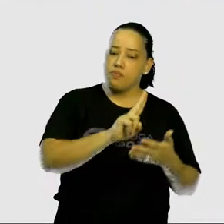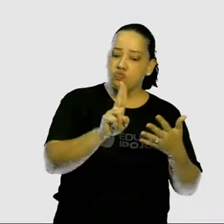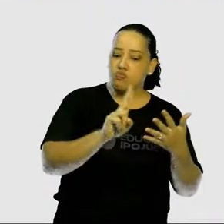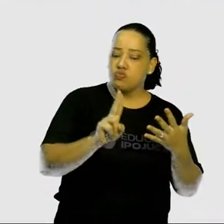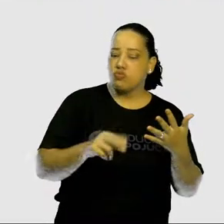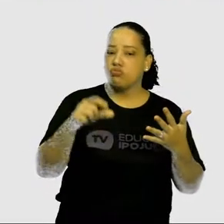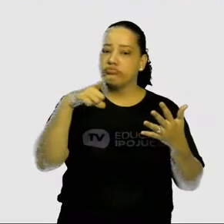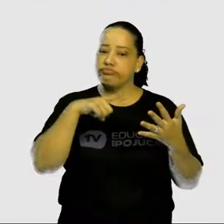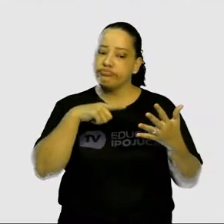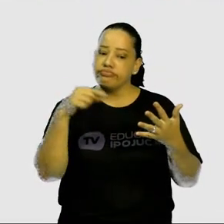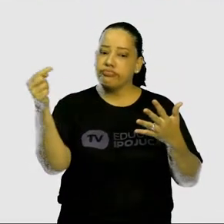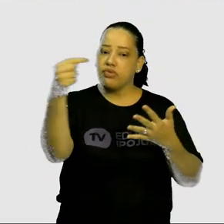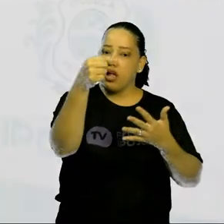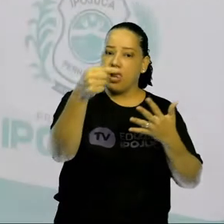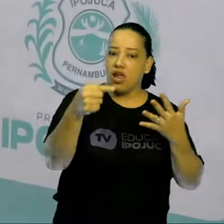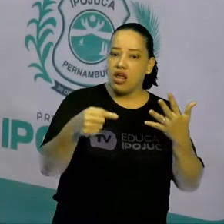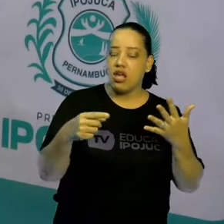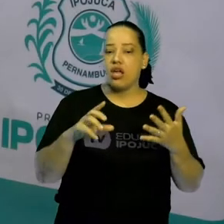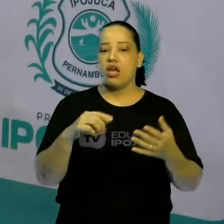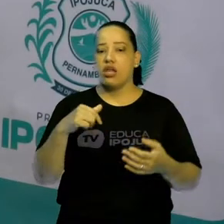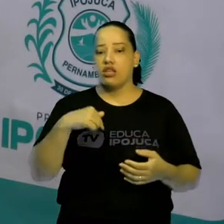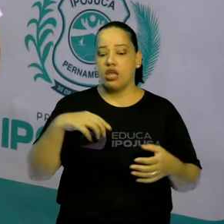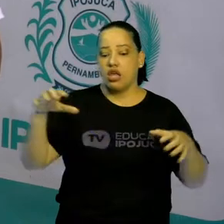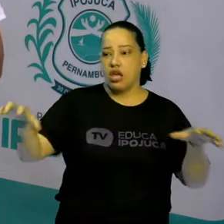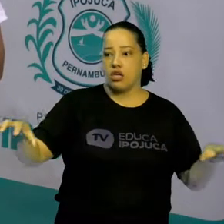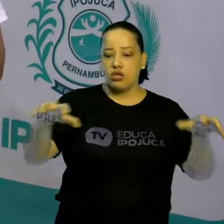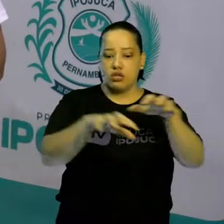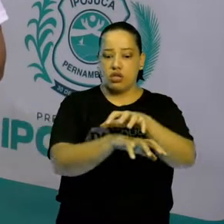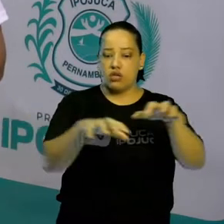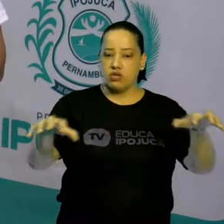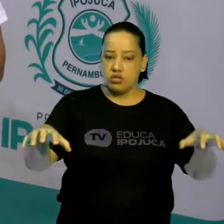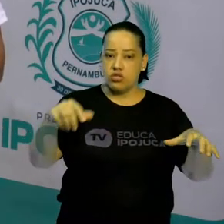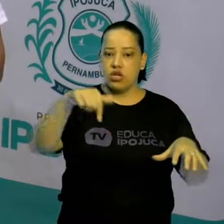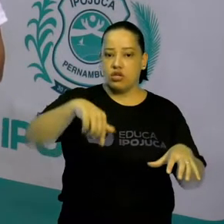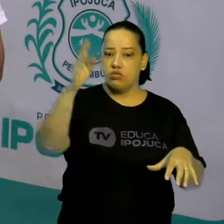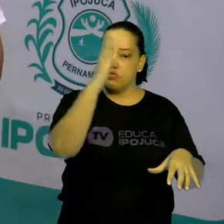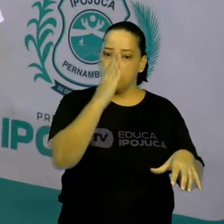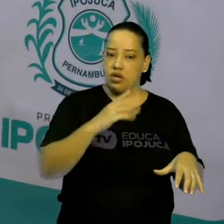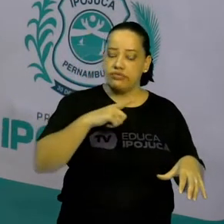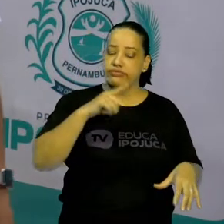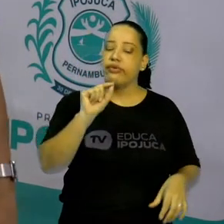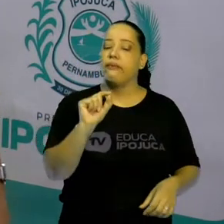finalmente, quais são os ecossistemas que existem aqui no nosso Brasil.